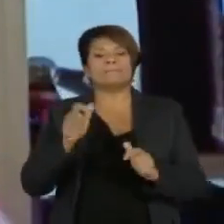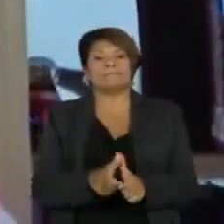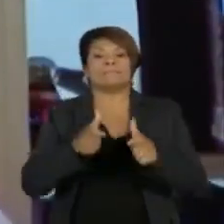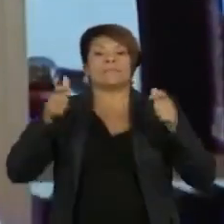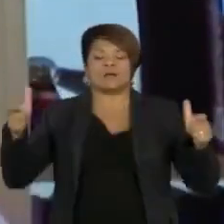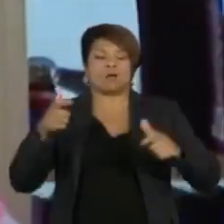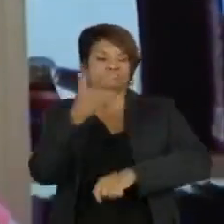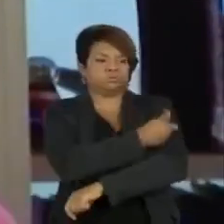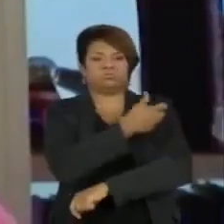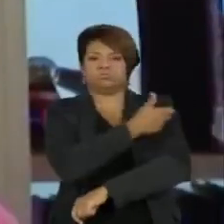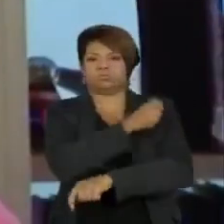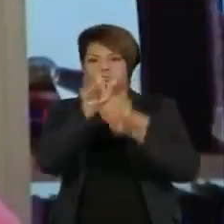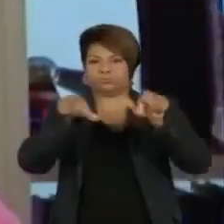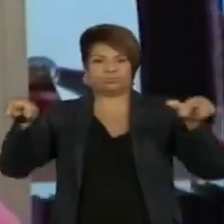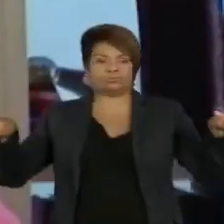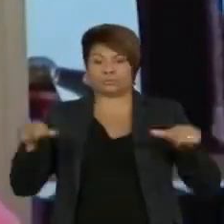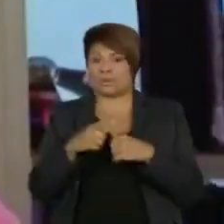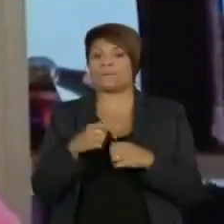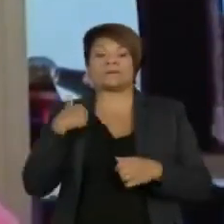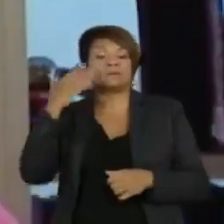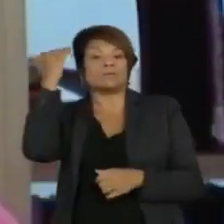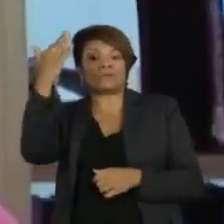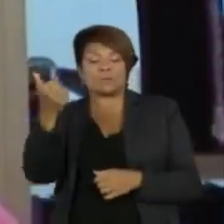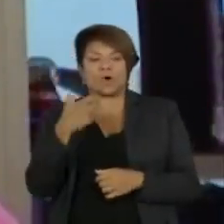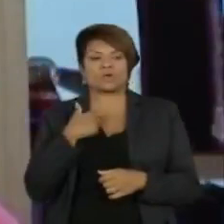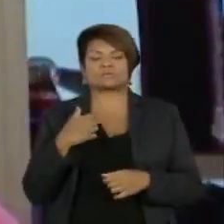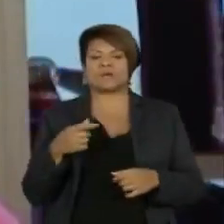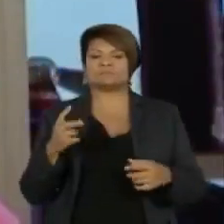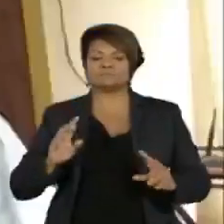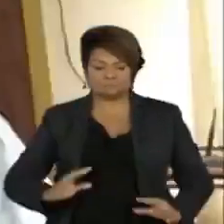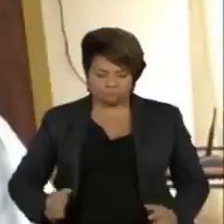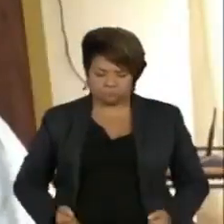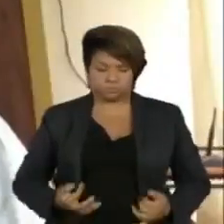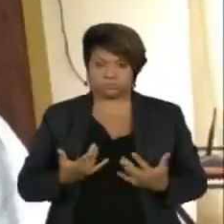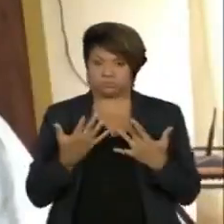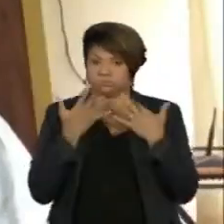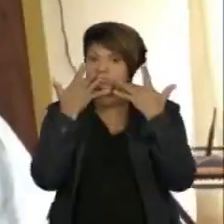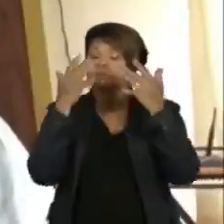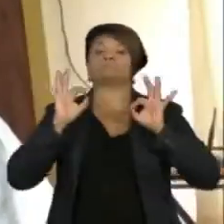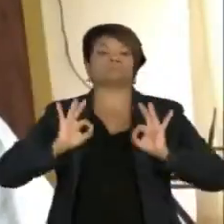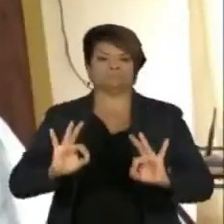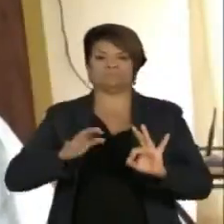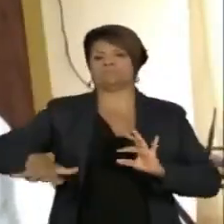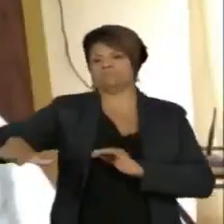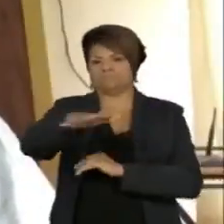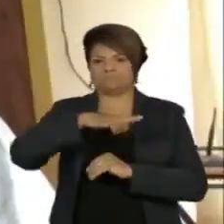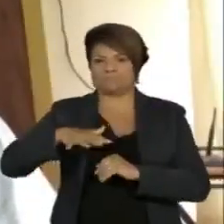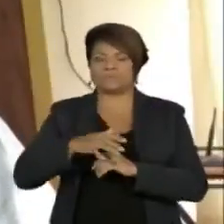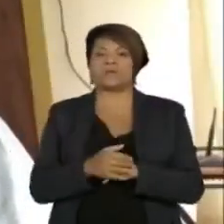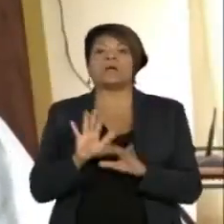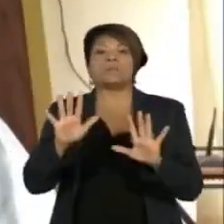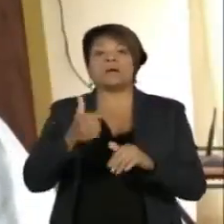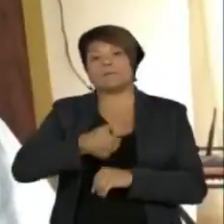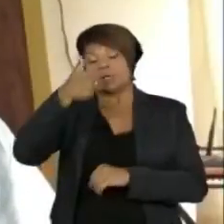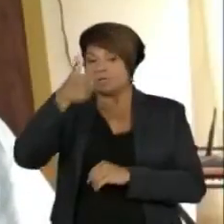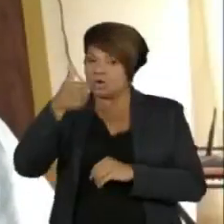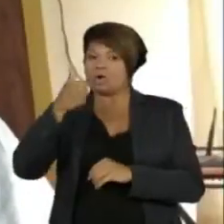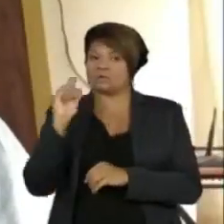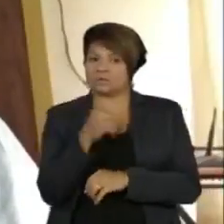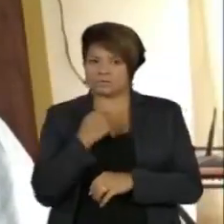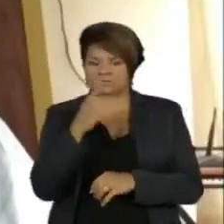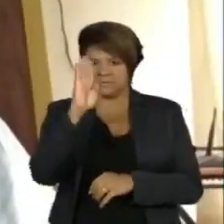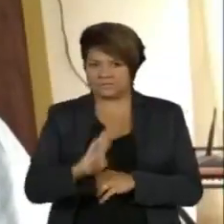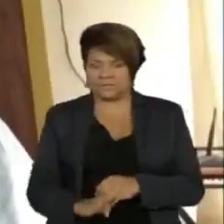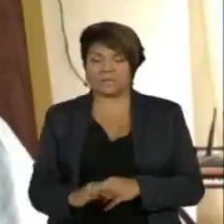população para chegar naquela tão famosa imunidade de rebanho. Eu acho que a melhor vacina para nós brasileiros é aquela que foi